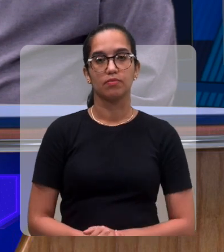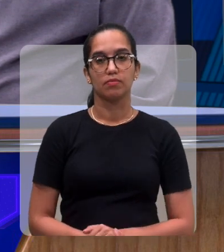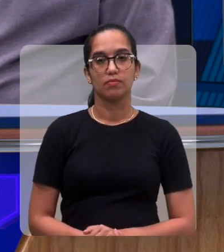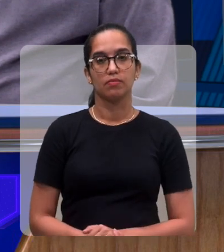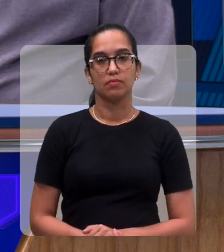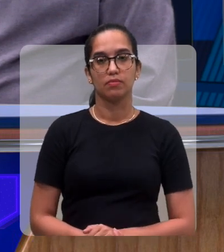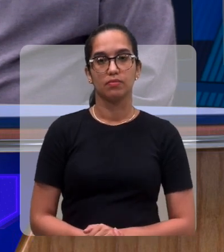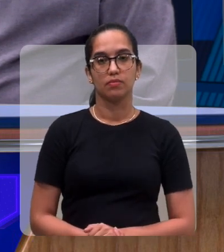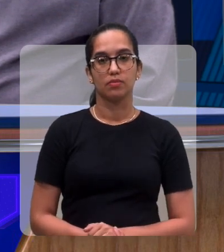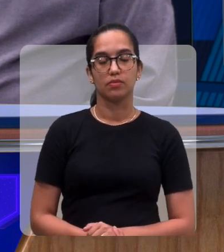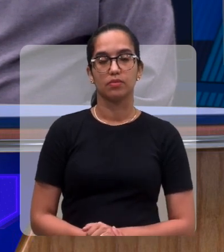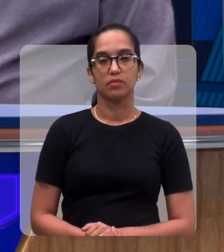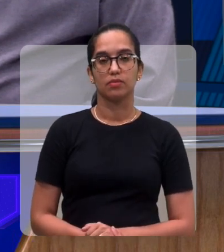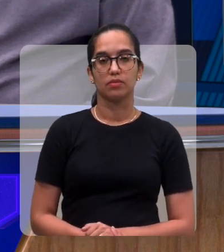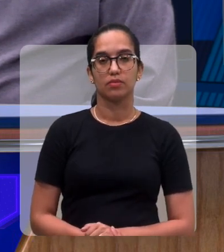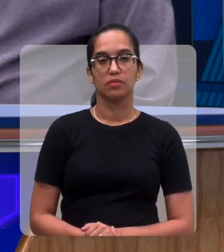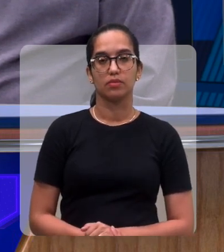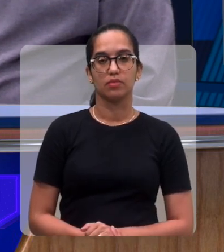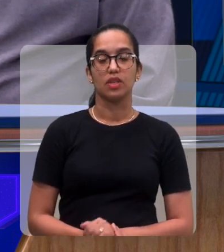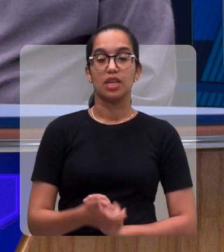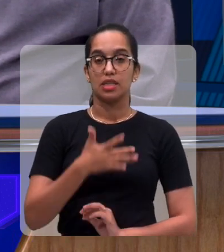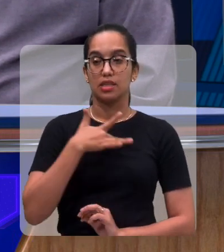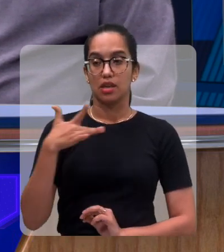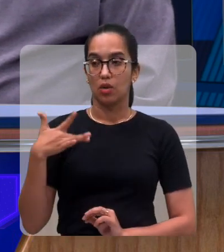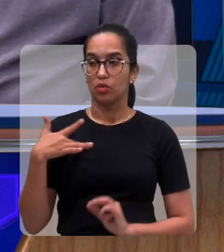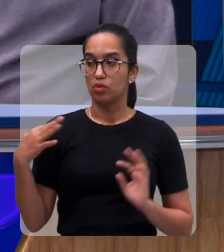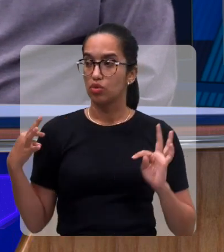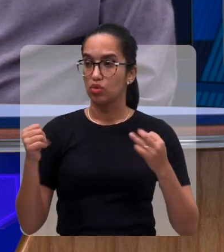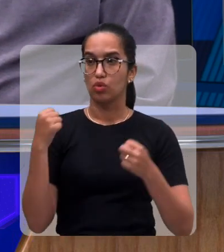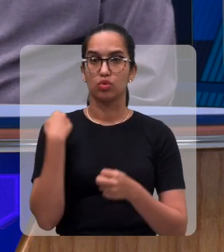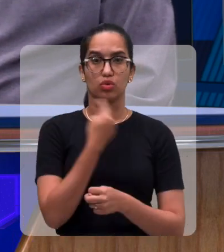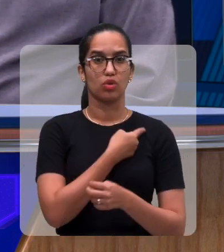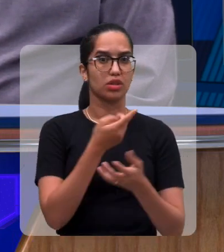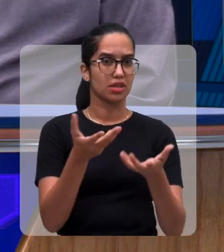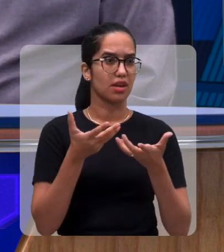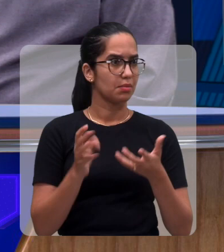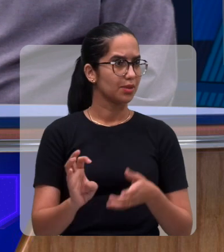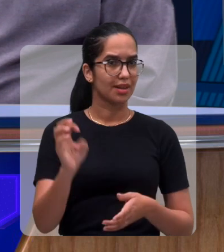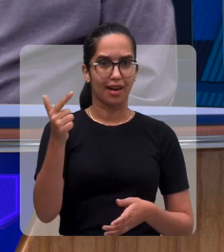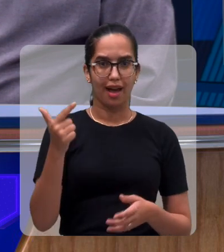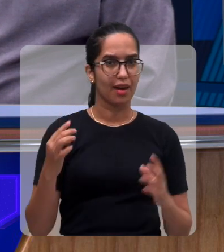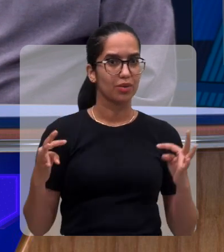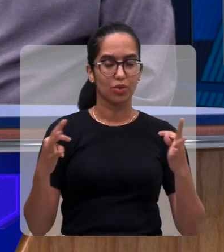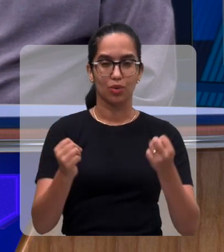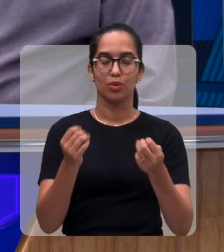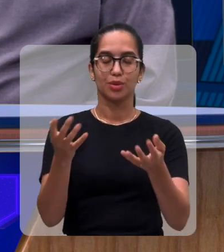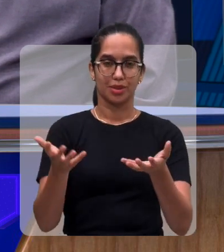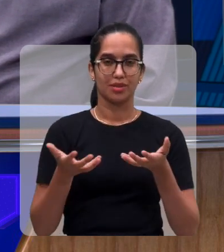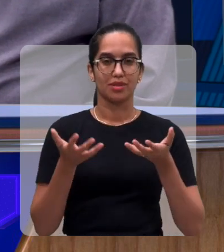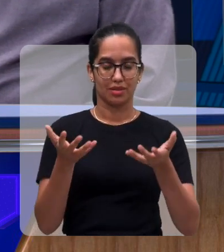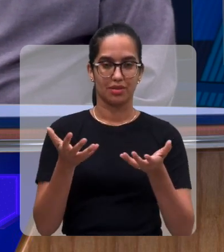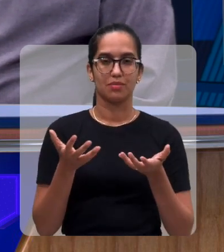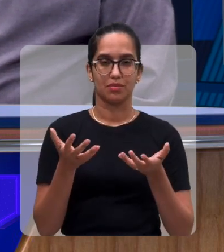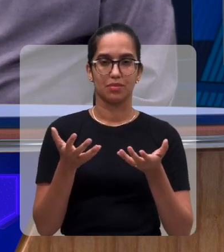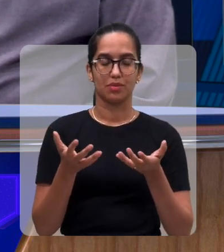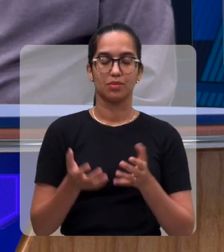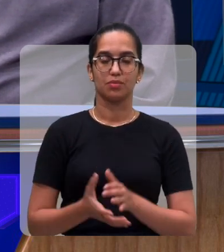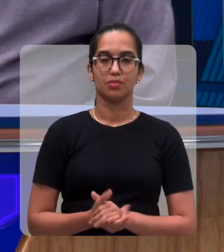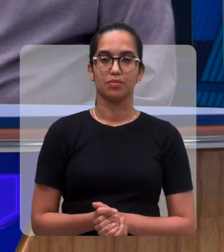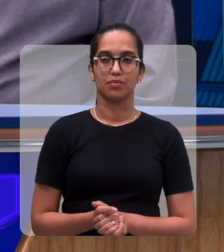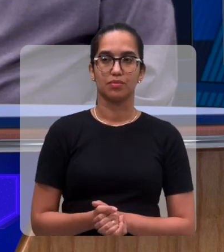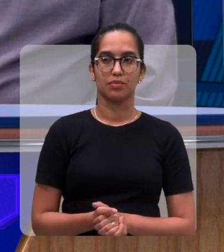a saúde dentro daquilo que todos nós esperamos. Quem não quer ter saúde? Todos nós queremos. E